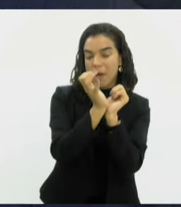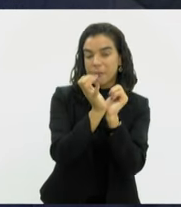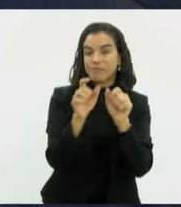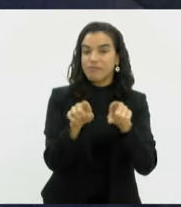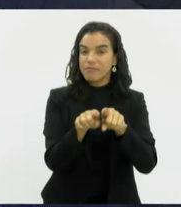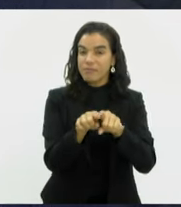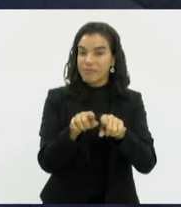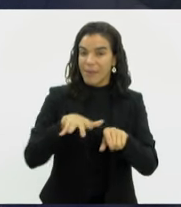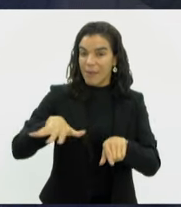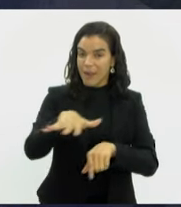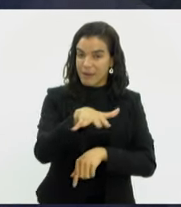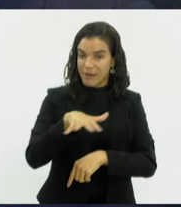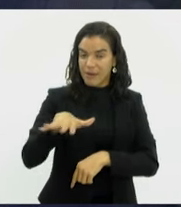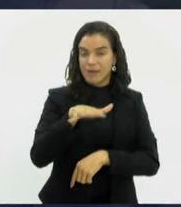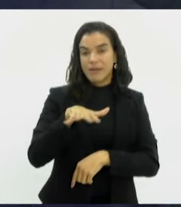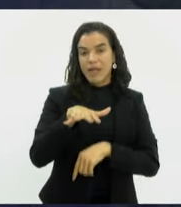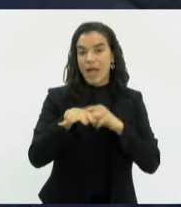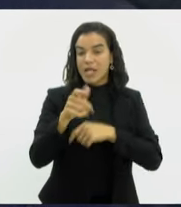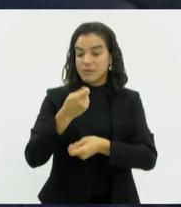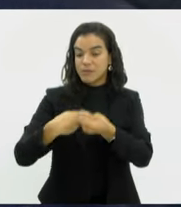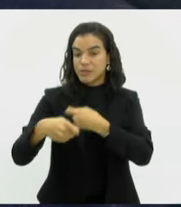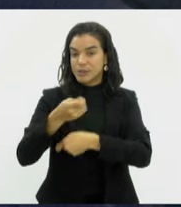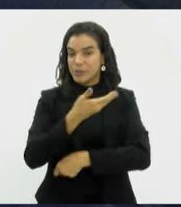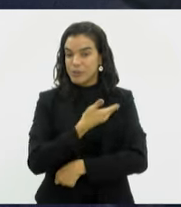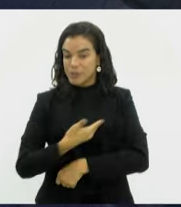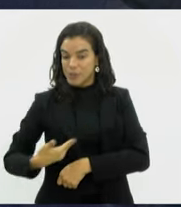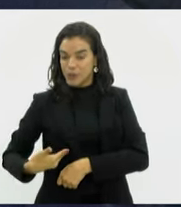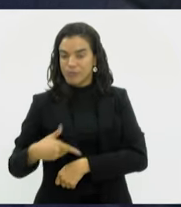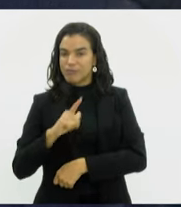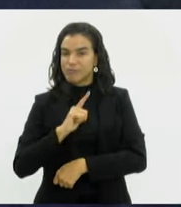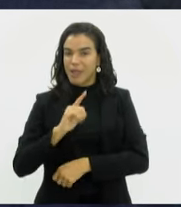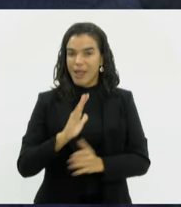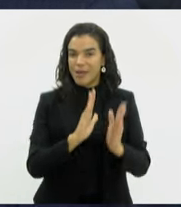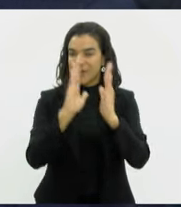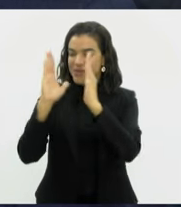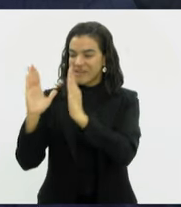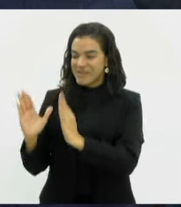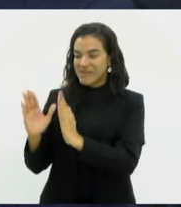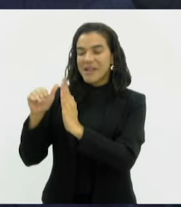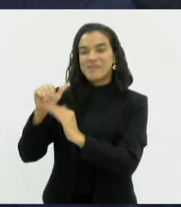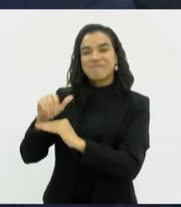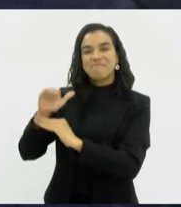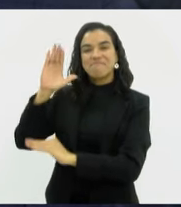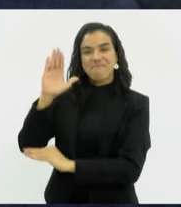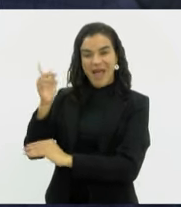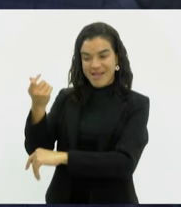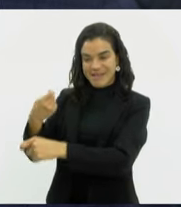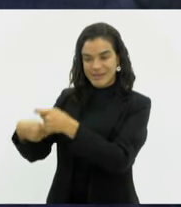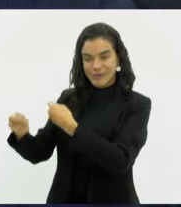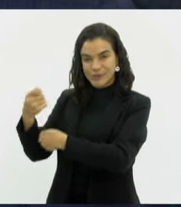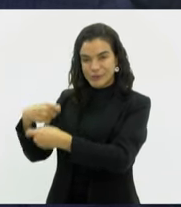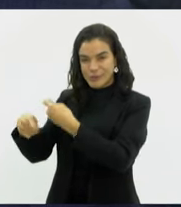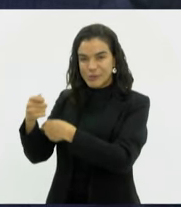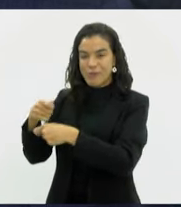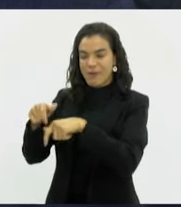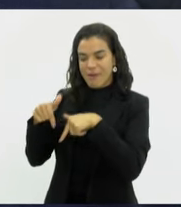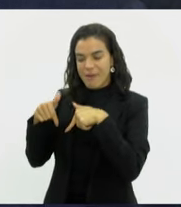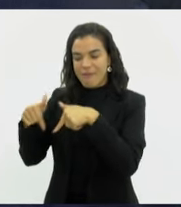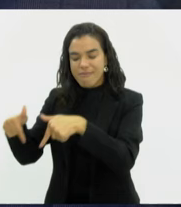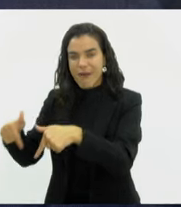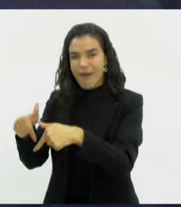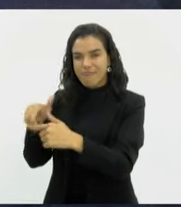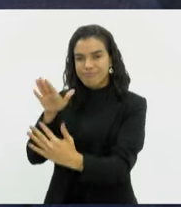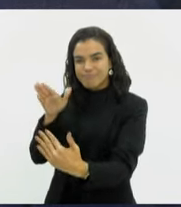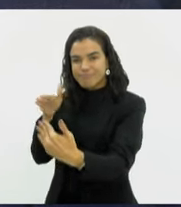da administração pública. A administração pública, ela tem esse lado muito mais administrativo, de atuar diante do